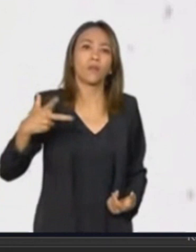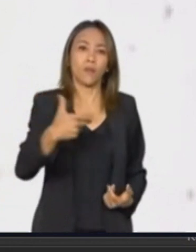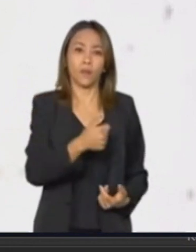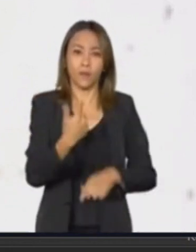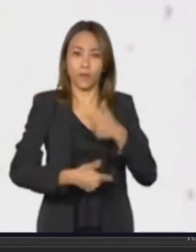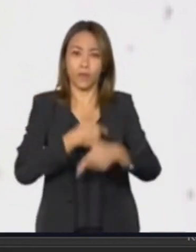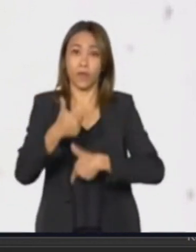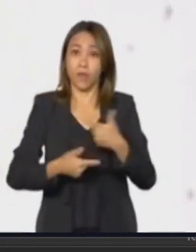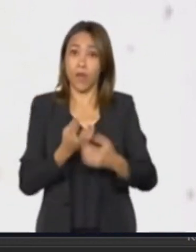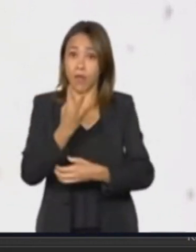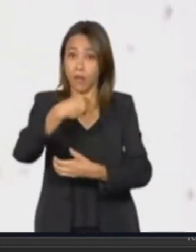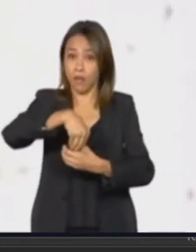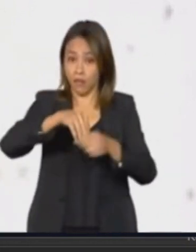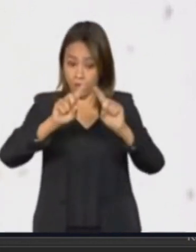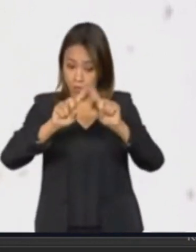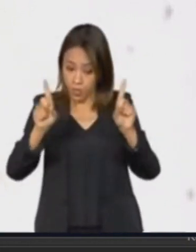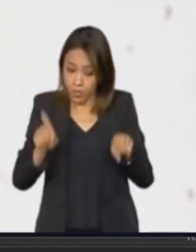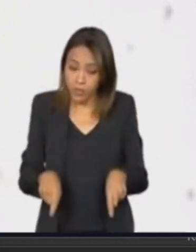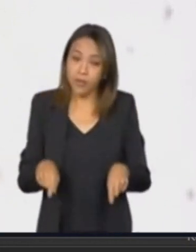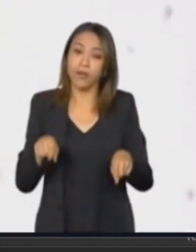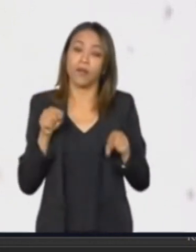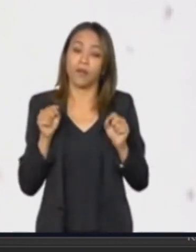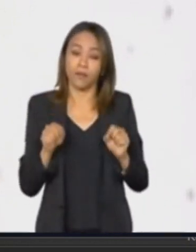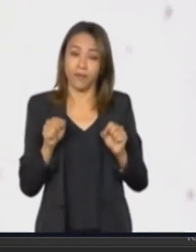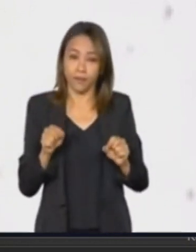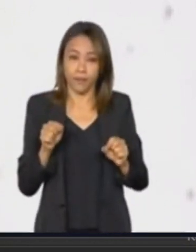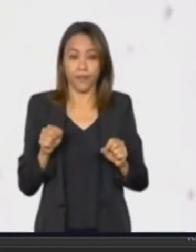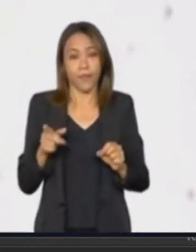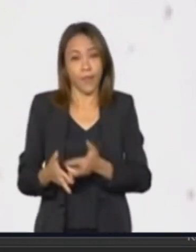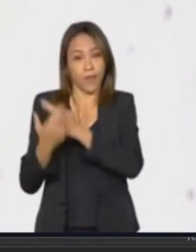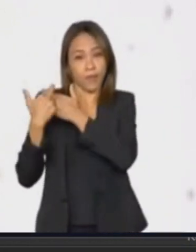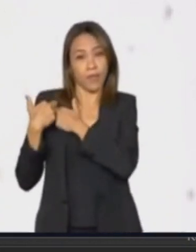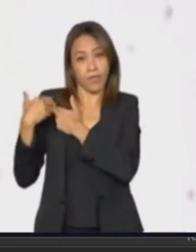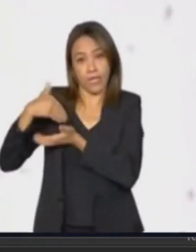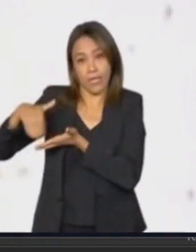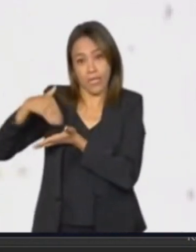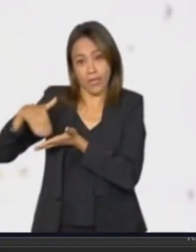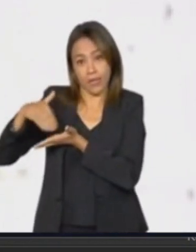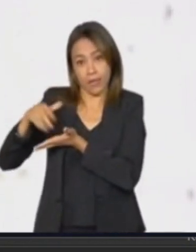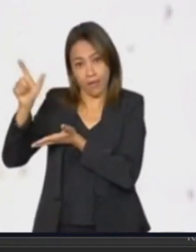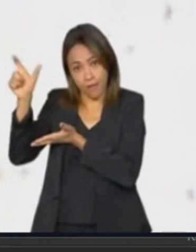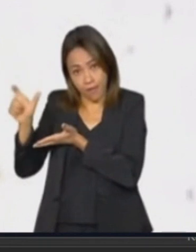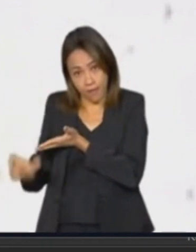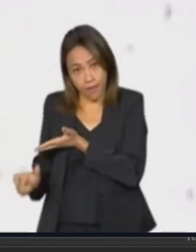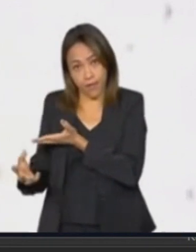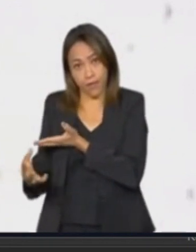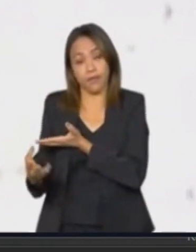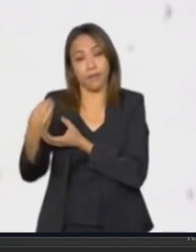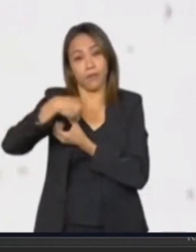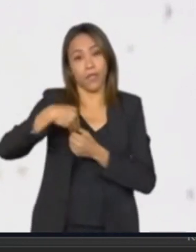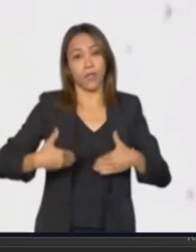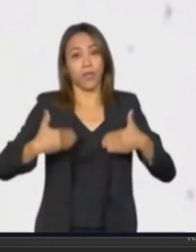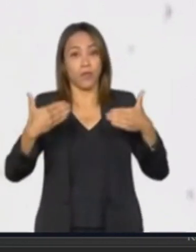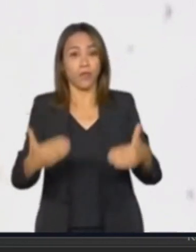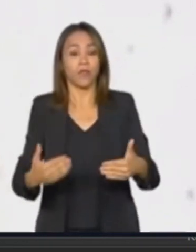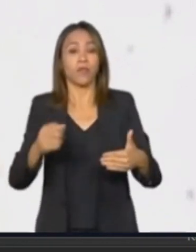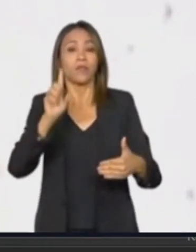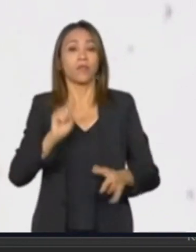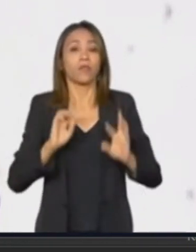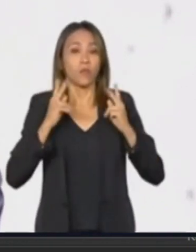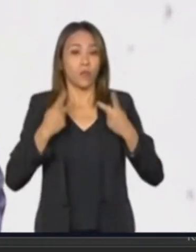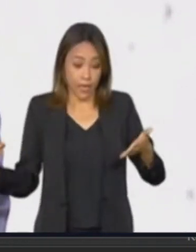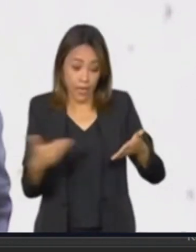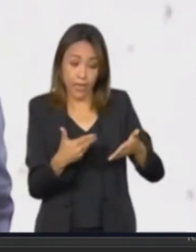da Cidadania que se empenharem e o façam na pessoa da secretária executiva do Ministério dos Direitos Humanos. O plano é